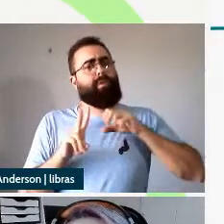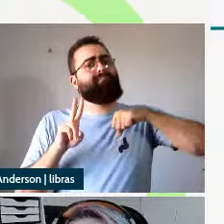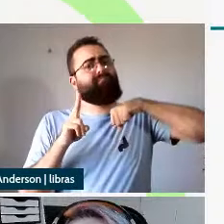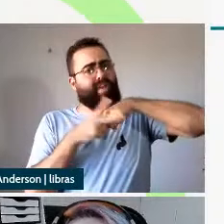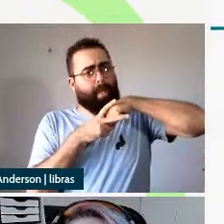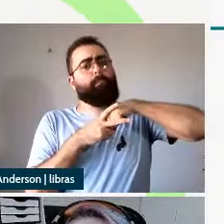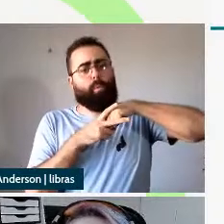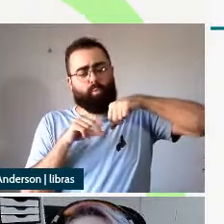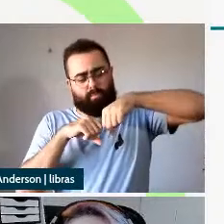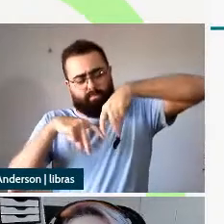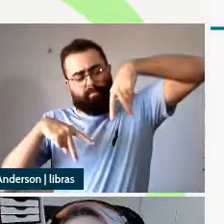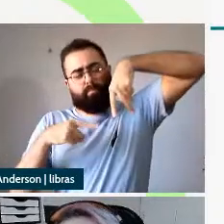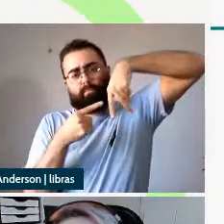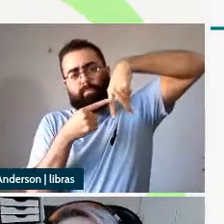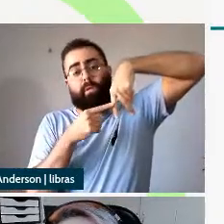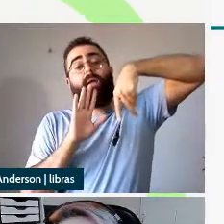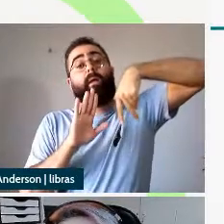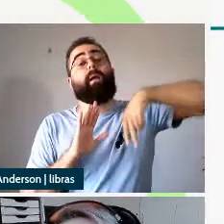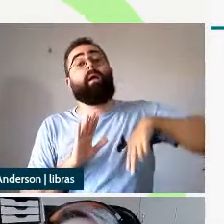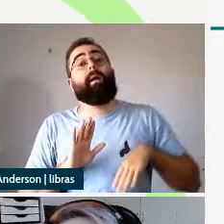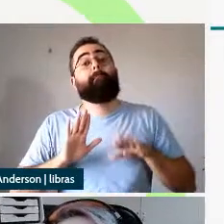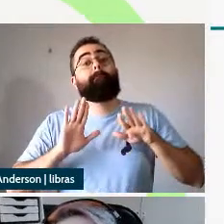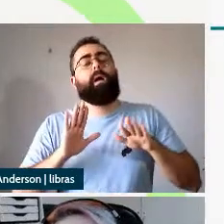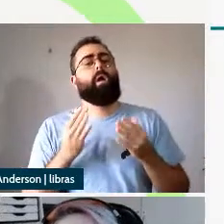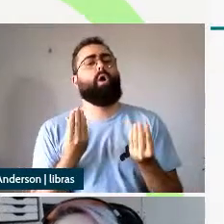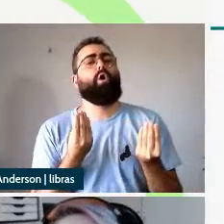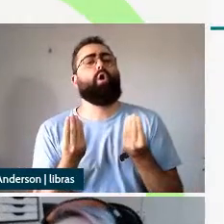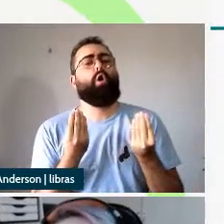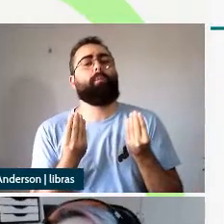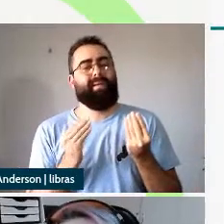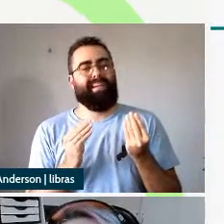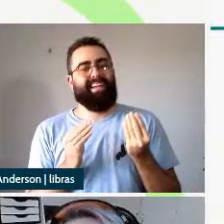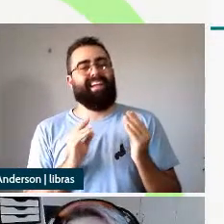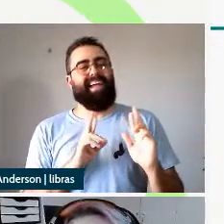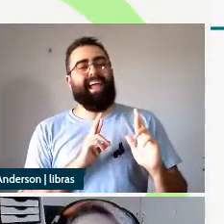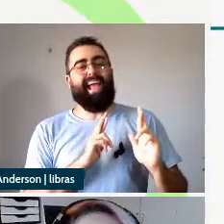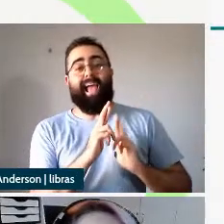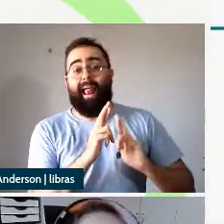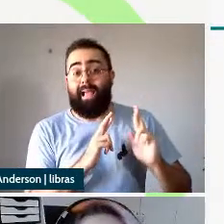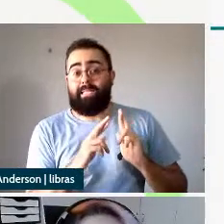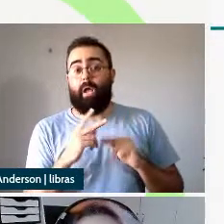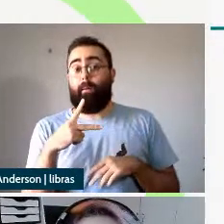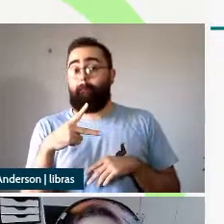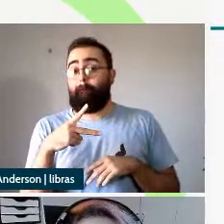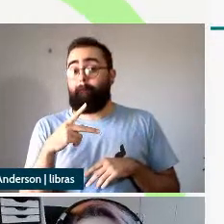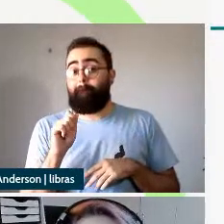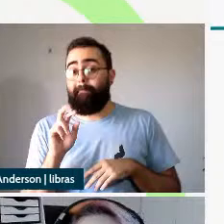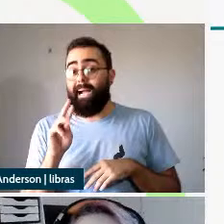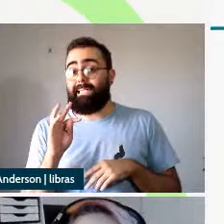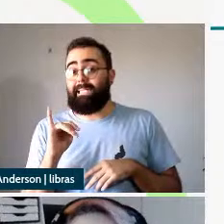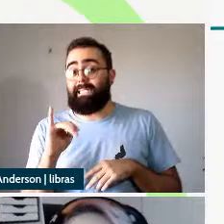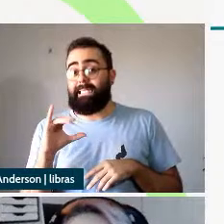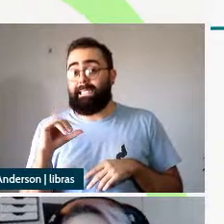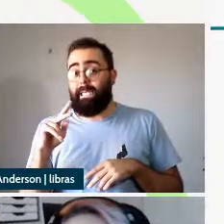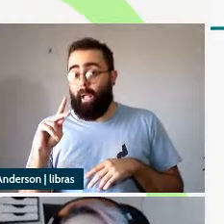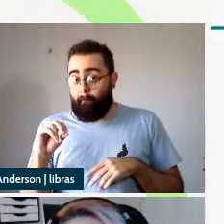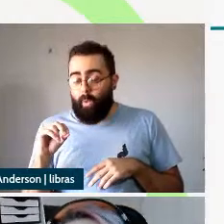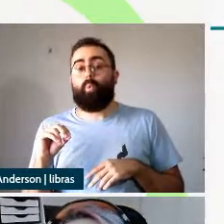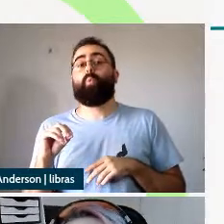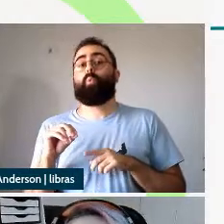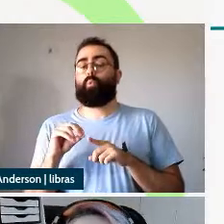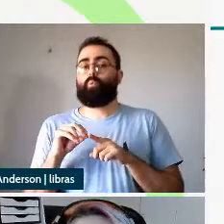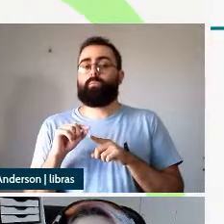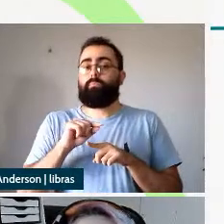e as relações entre os entre os elementos que cercam o participio e o próprio participio vai ocorrer